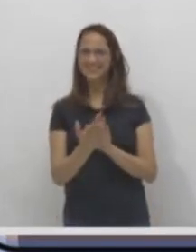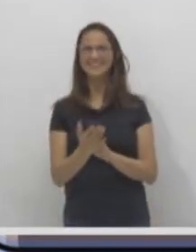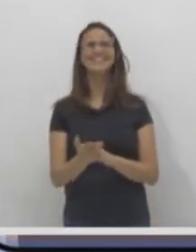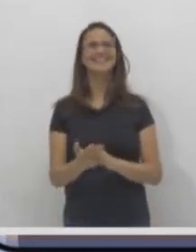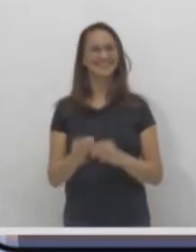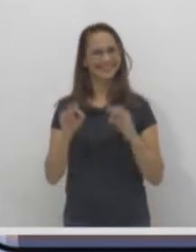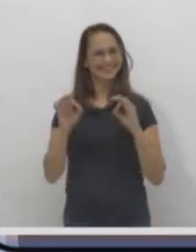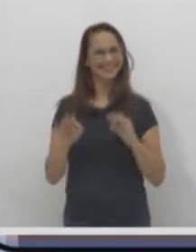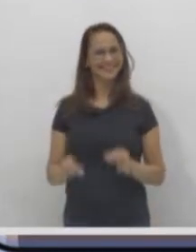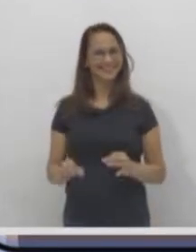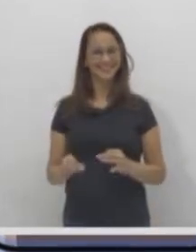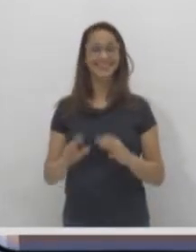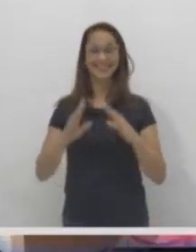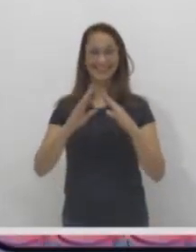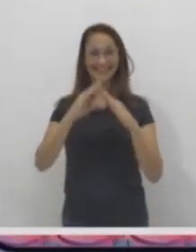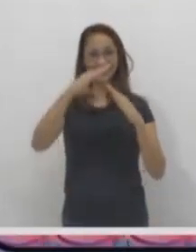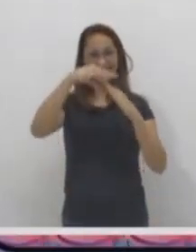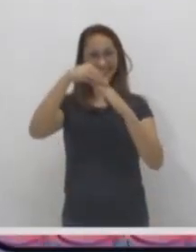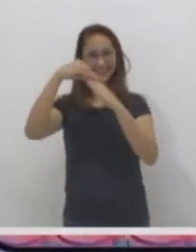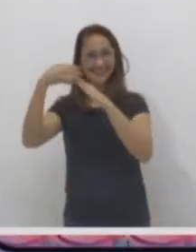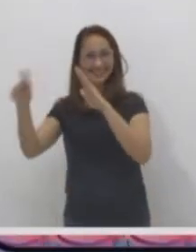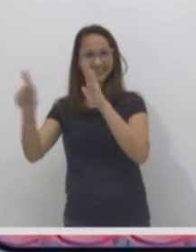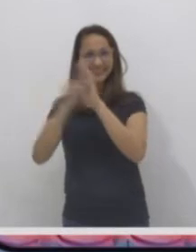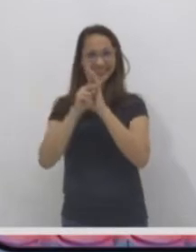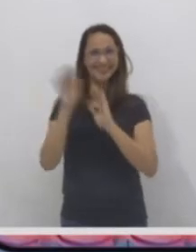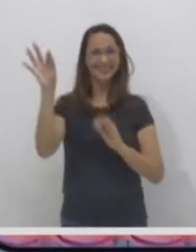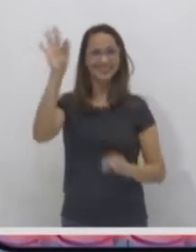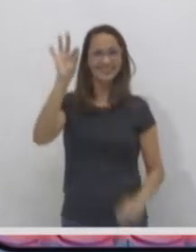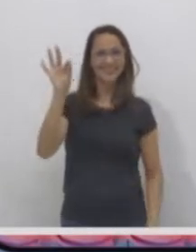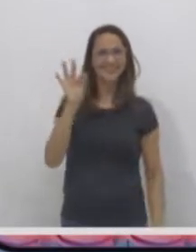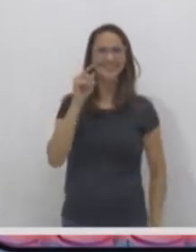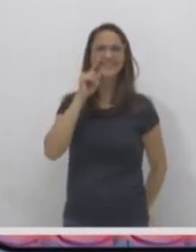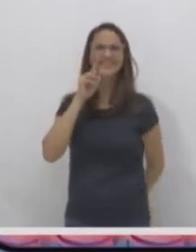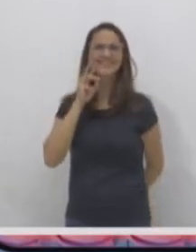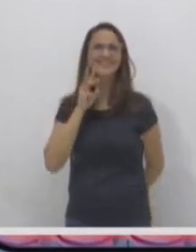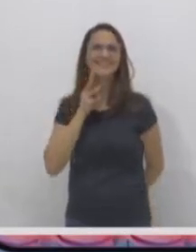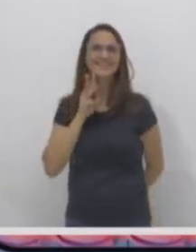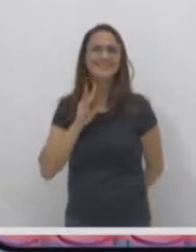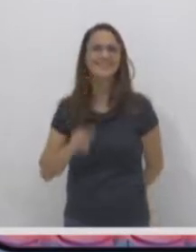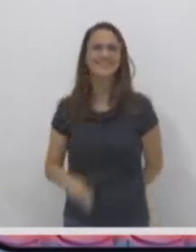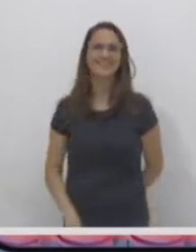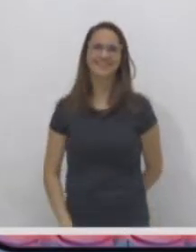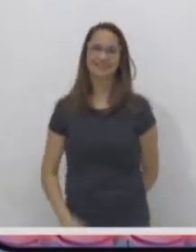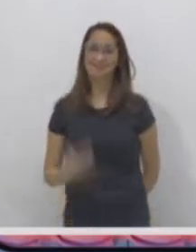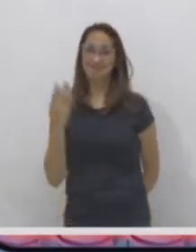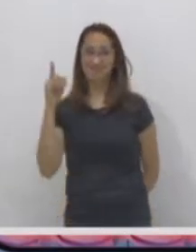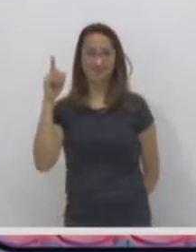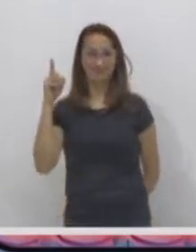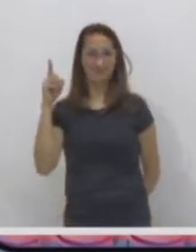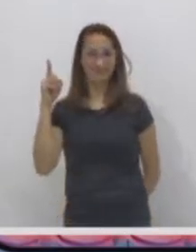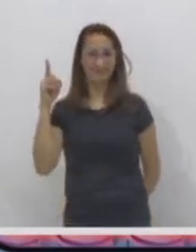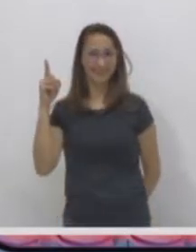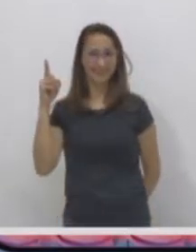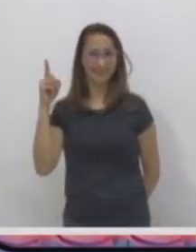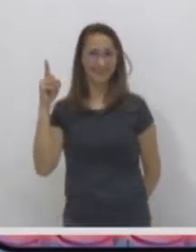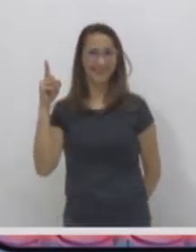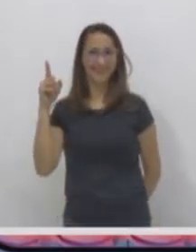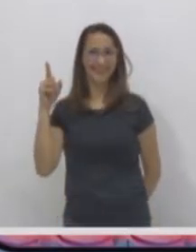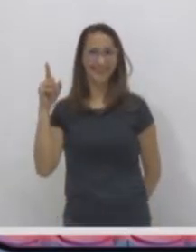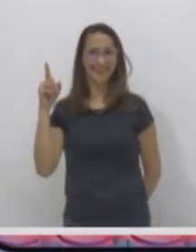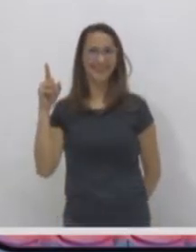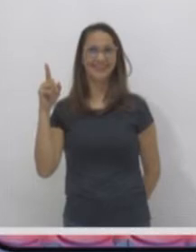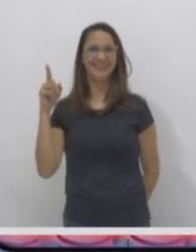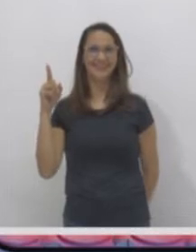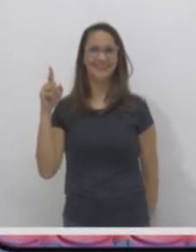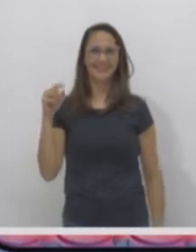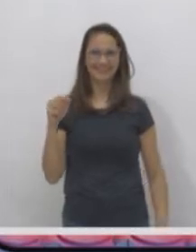a casa de telha é da dona abelha. Vamos lá. Essa casa é de telha. Quem mora nela é a